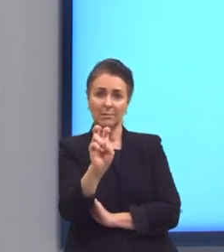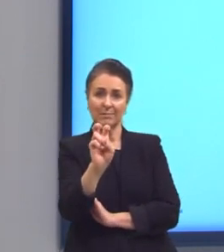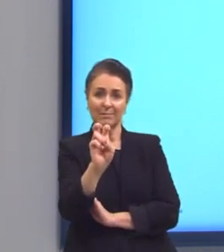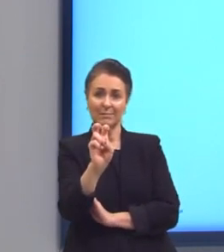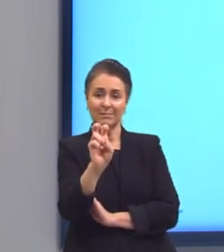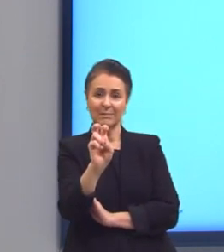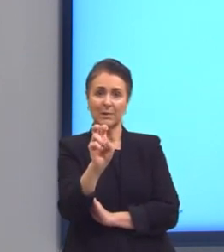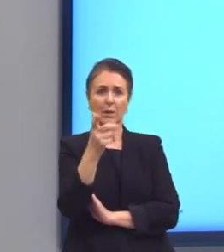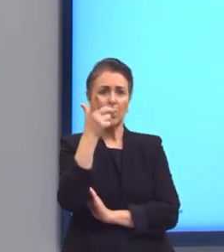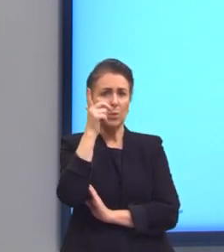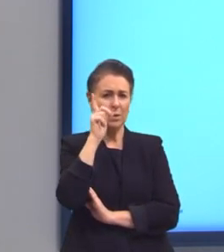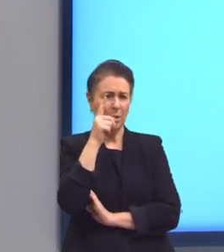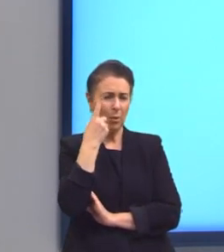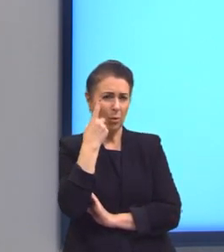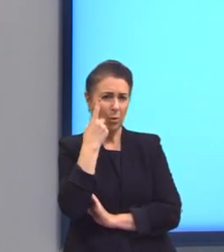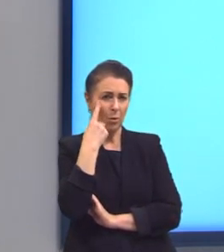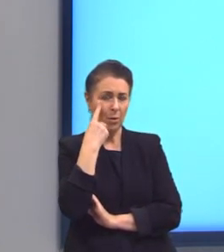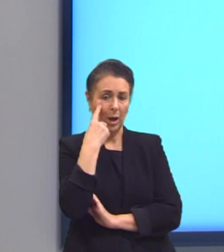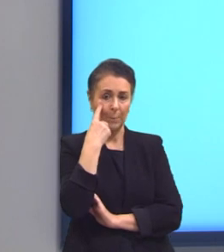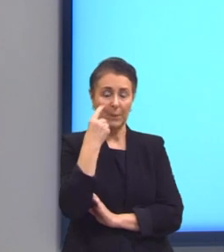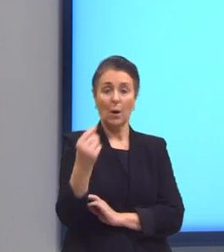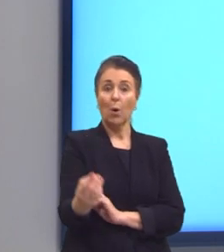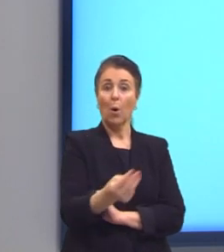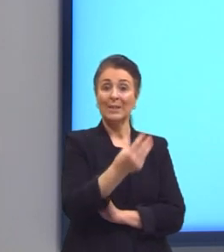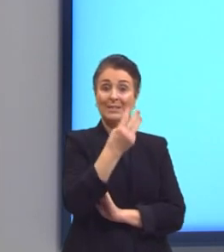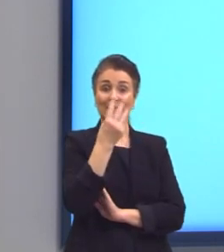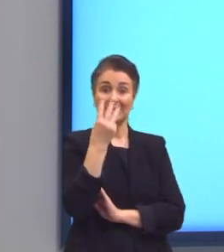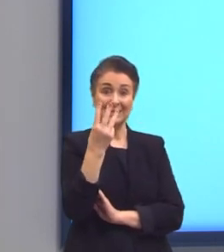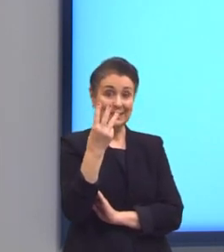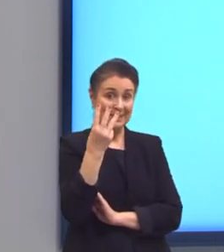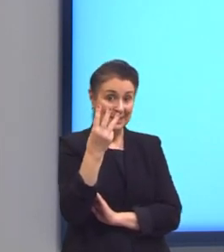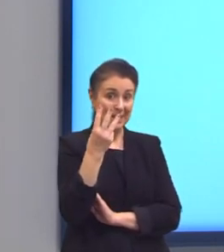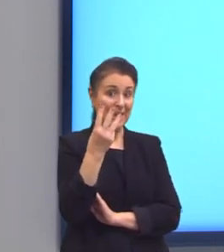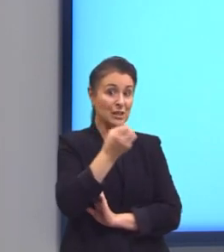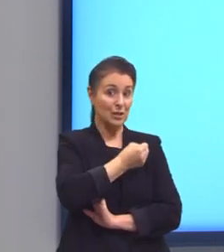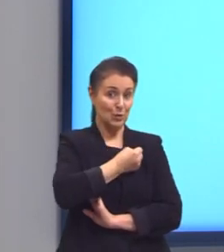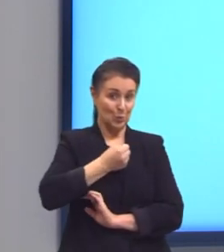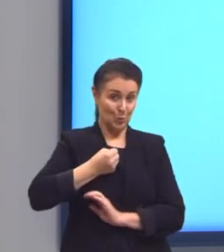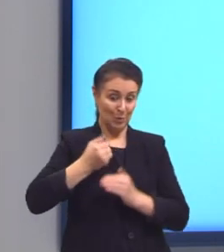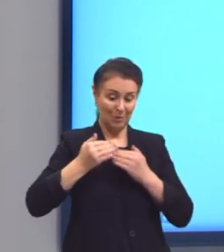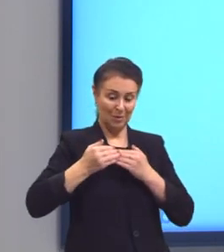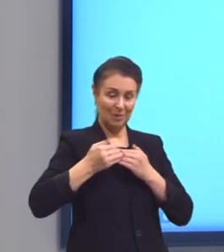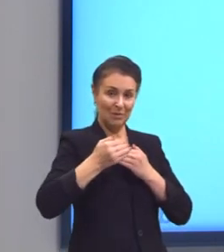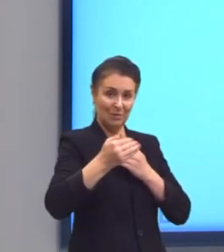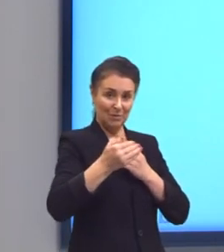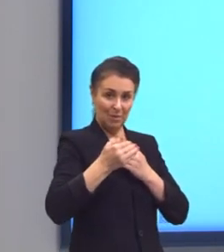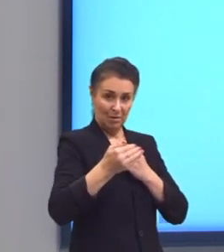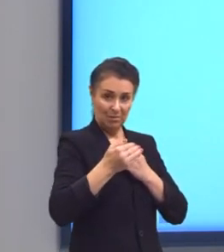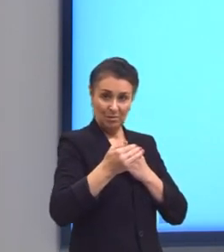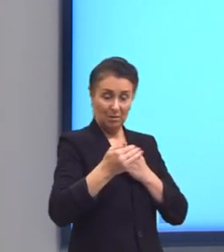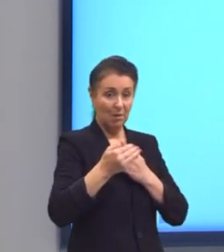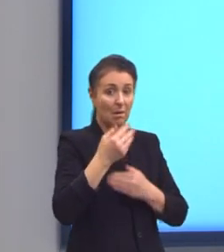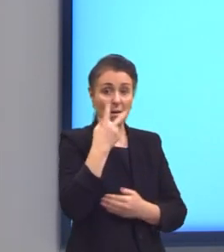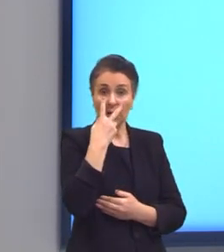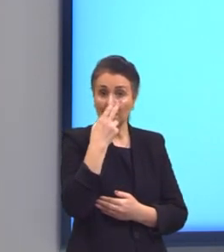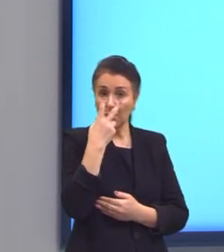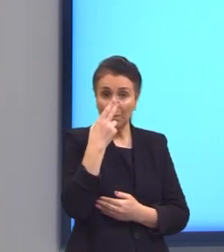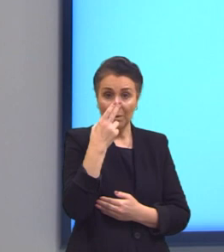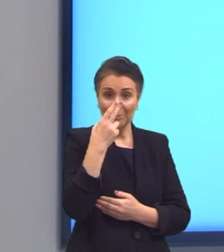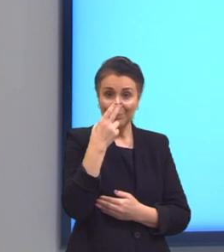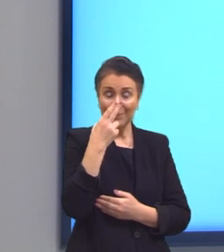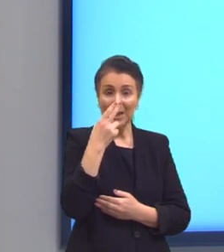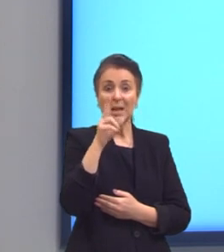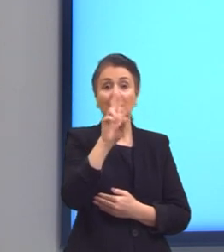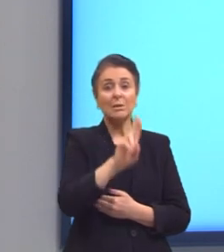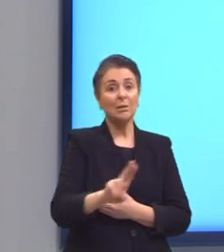A gente consegue observar que esses três primeiros algarismos são iguais, então, quando a gente subtrair vai dar zero. Então, eu pego só a